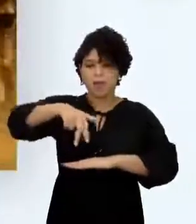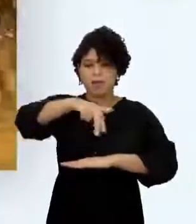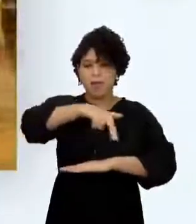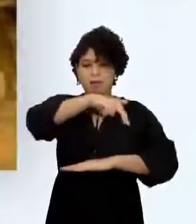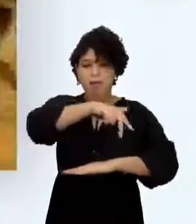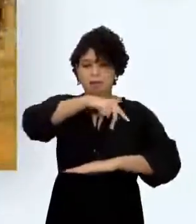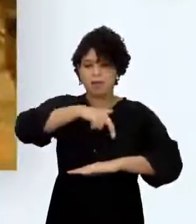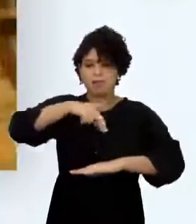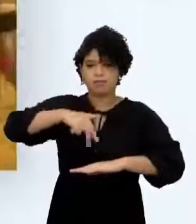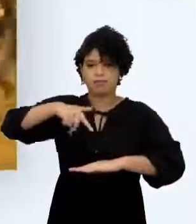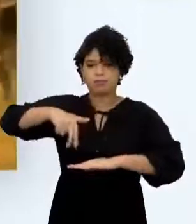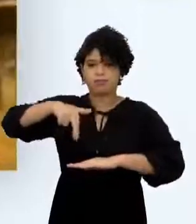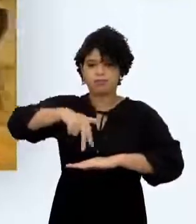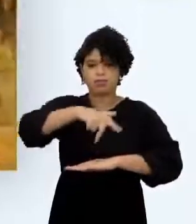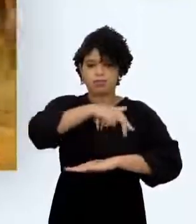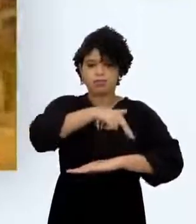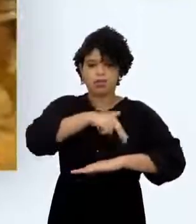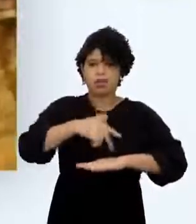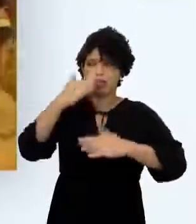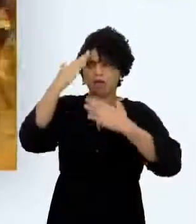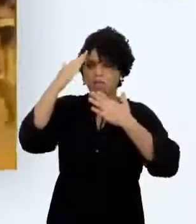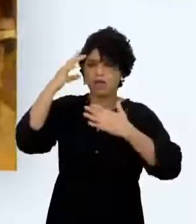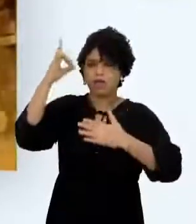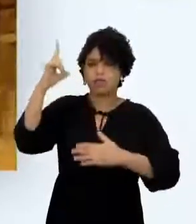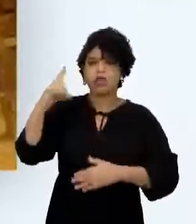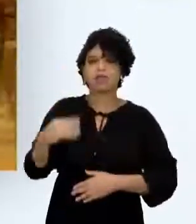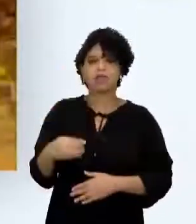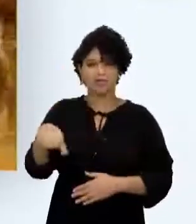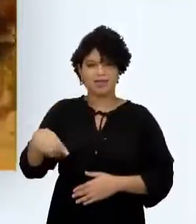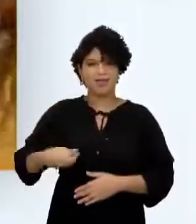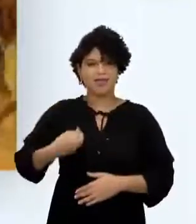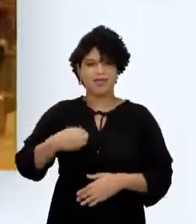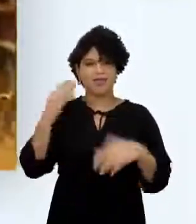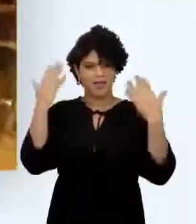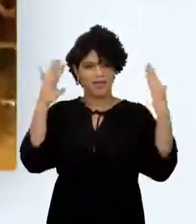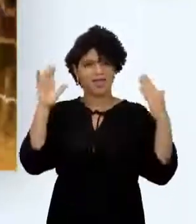do macaco Que é o agradecimento a Deus por estarem na festa